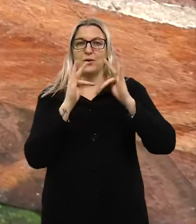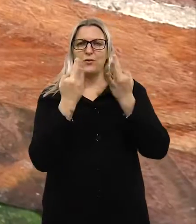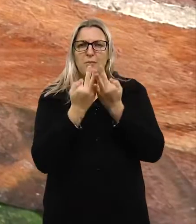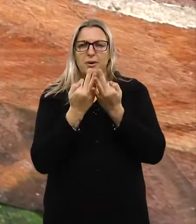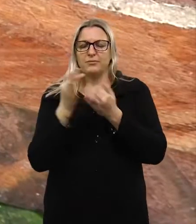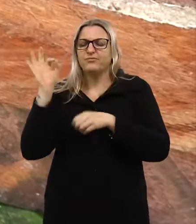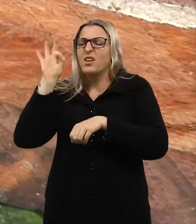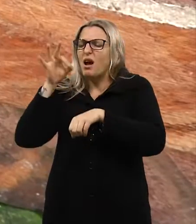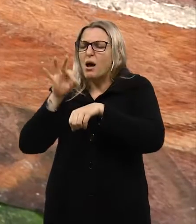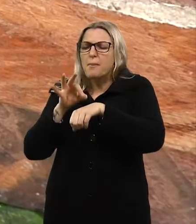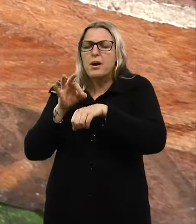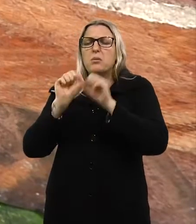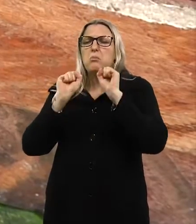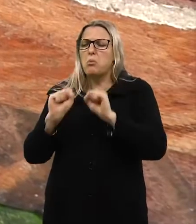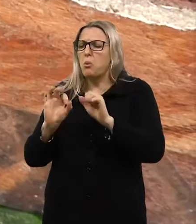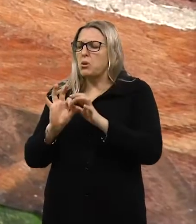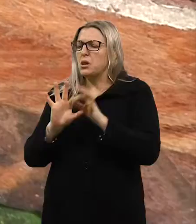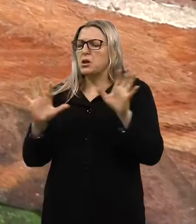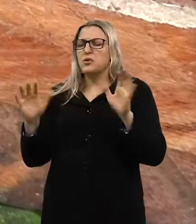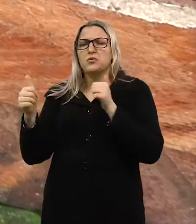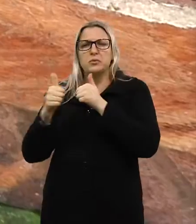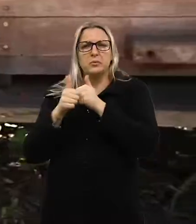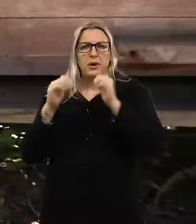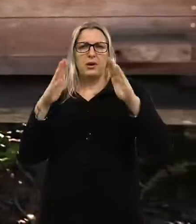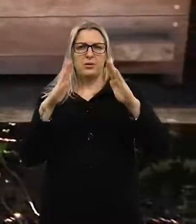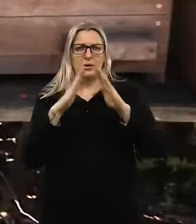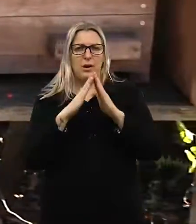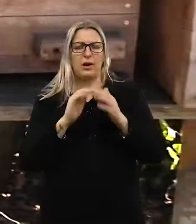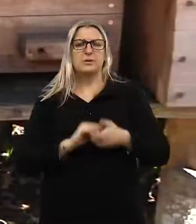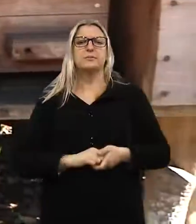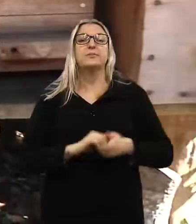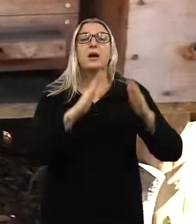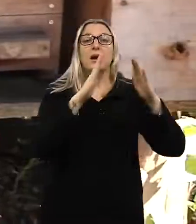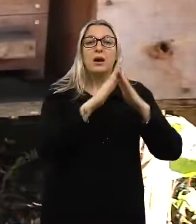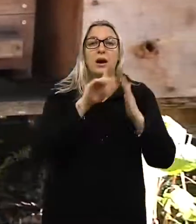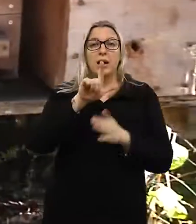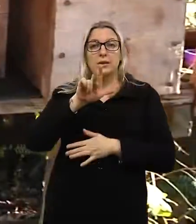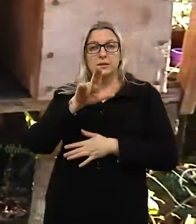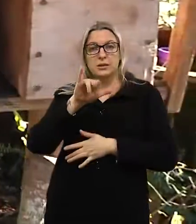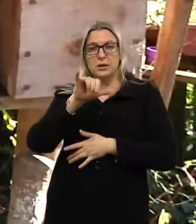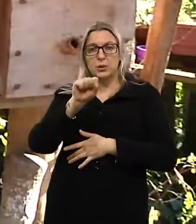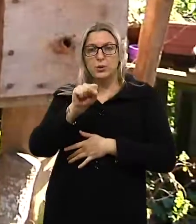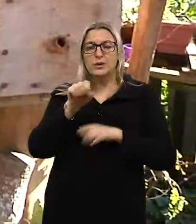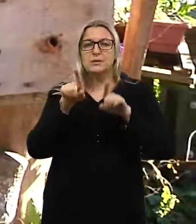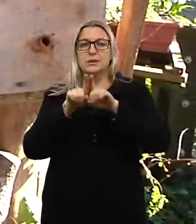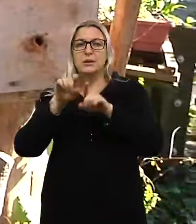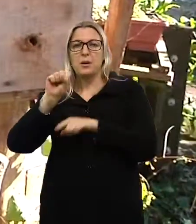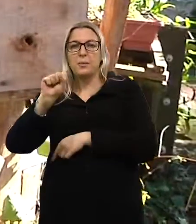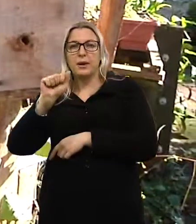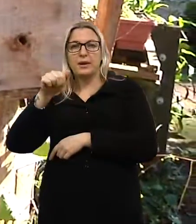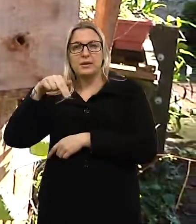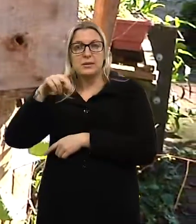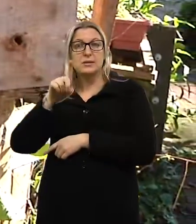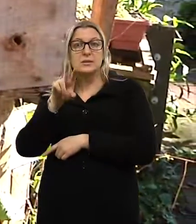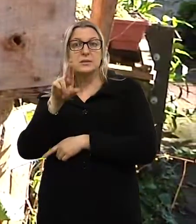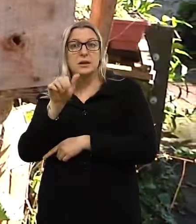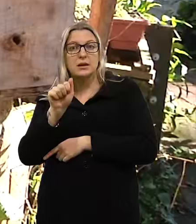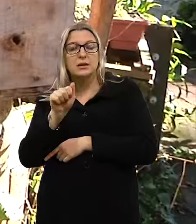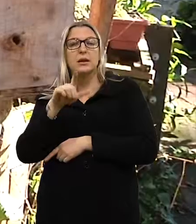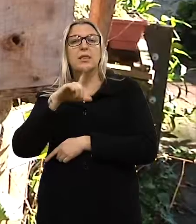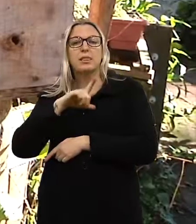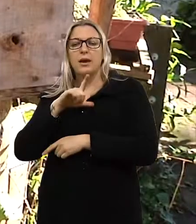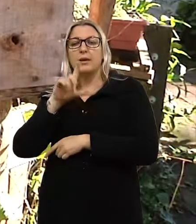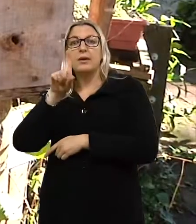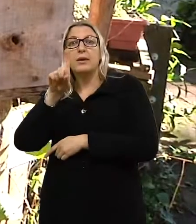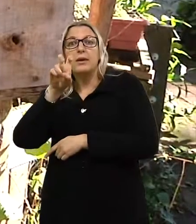Essas abelhas podem ser criadas no quintal. Na casa do Luiz e da Sandra, são 15 caixas de colmeias de